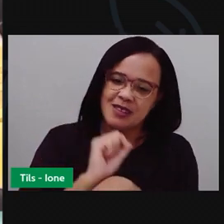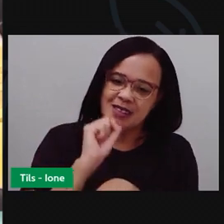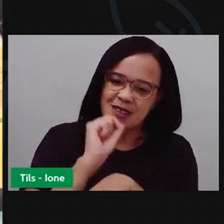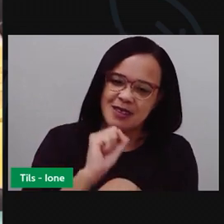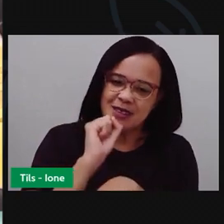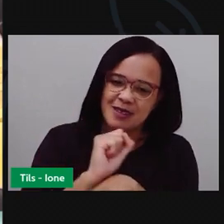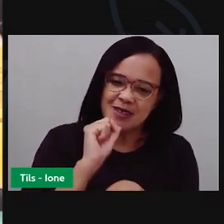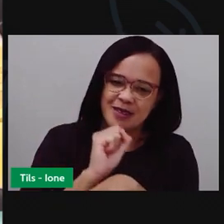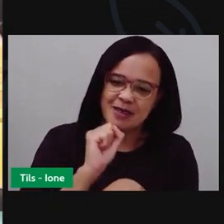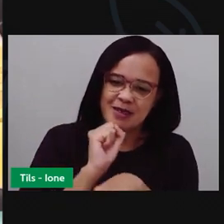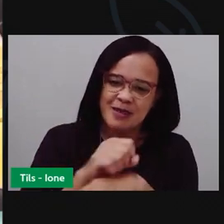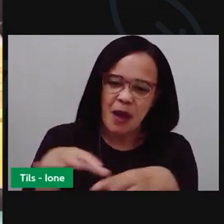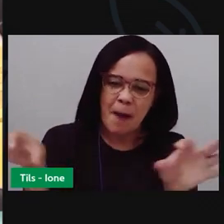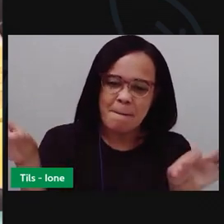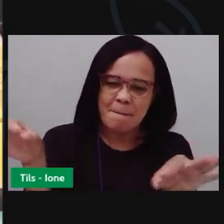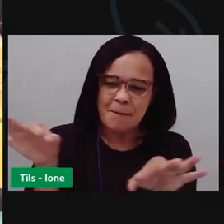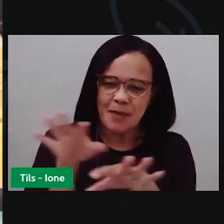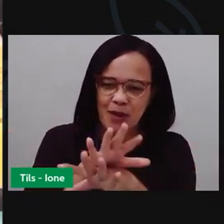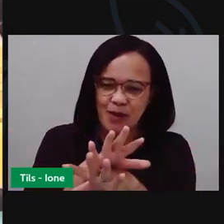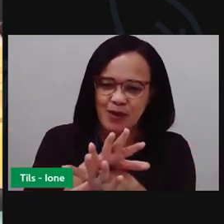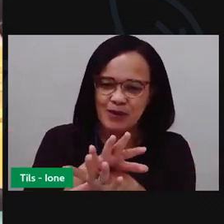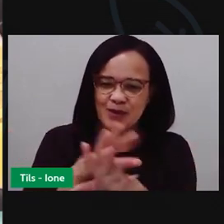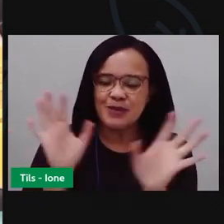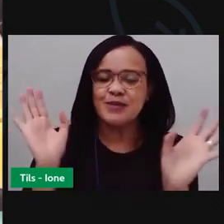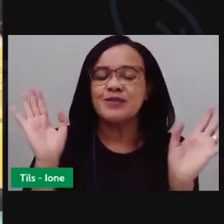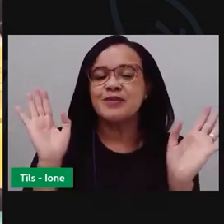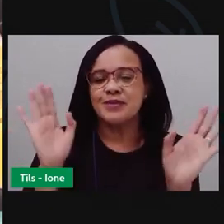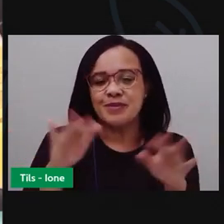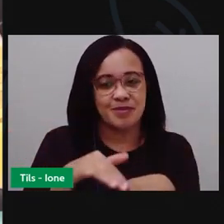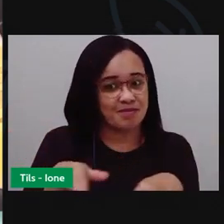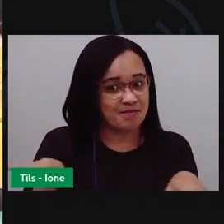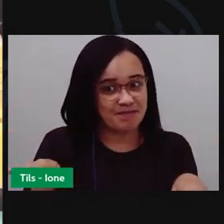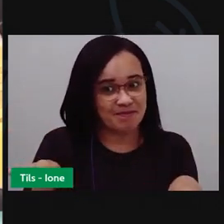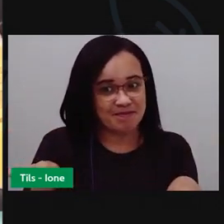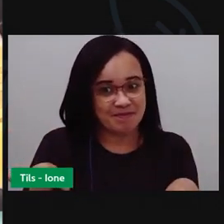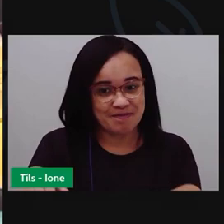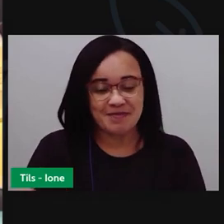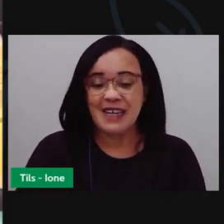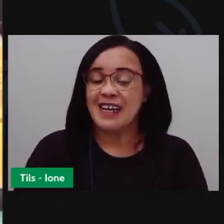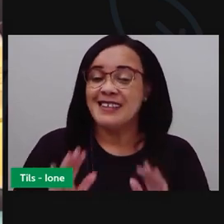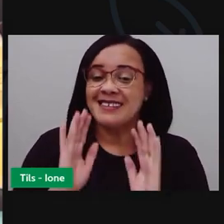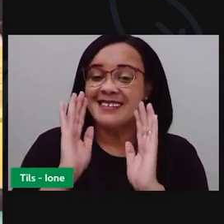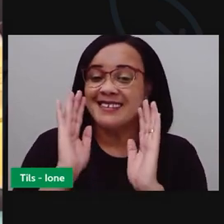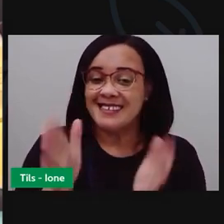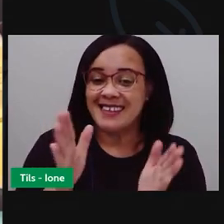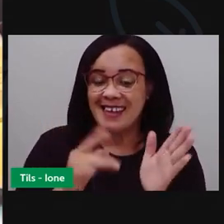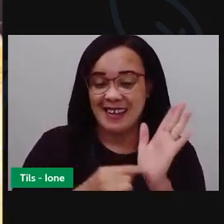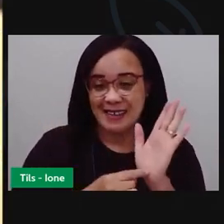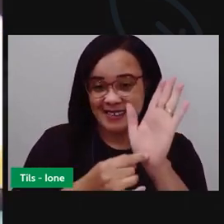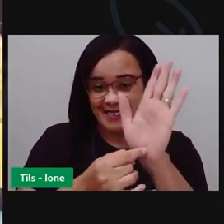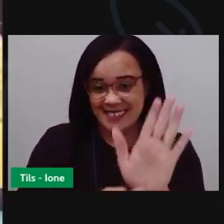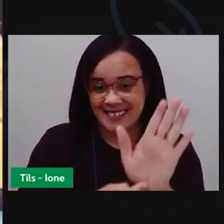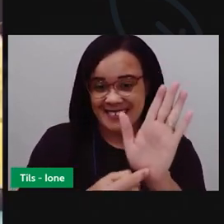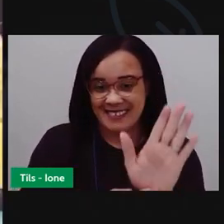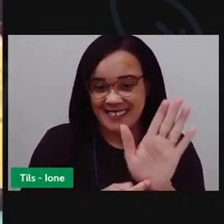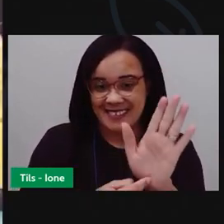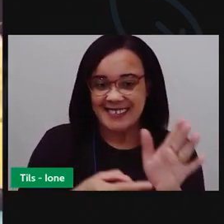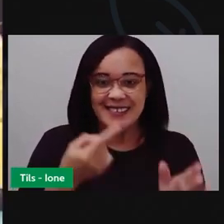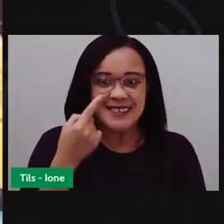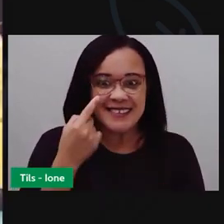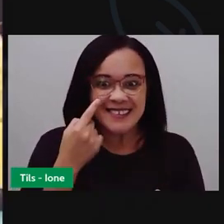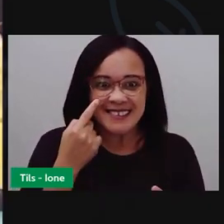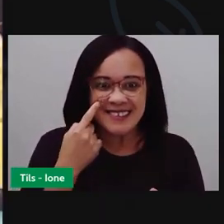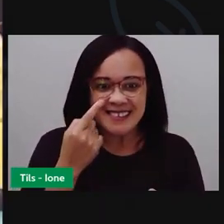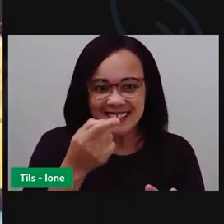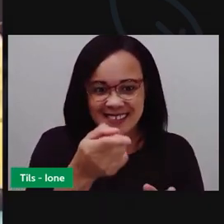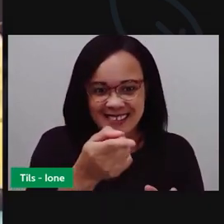cozido pra gente poder tirar. Eu já tenho um pronto aqui, vou mostrar pra vocês. Olha como